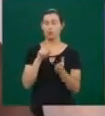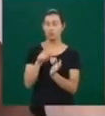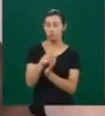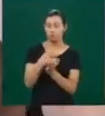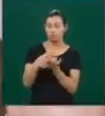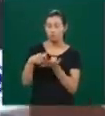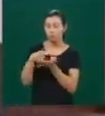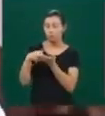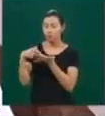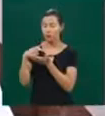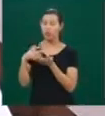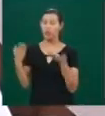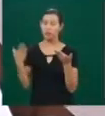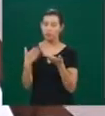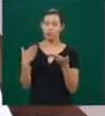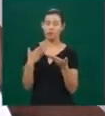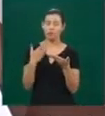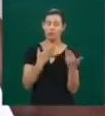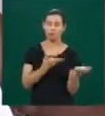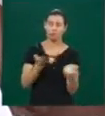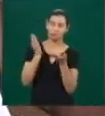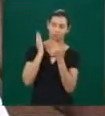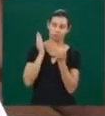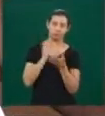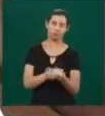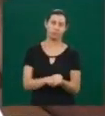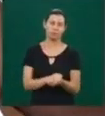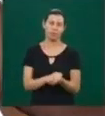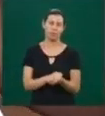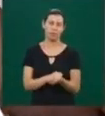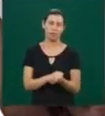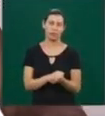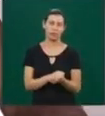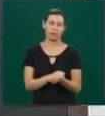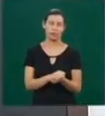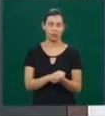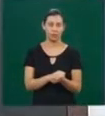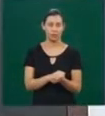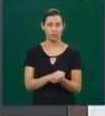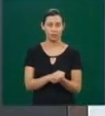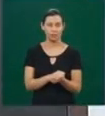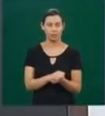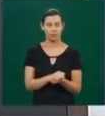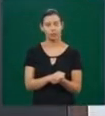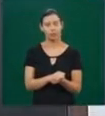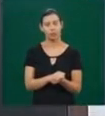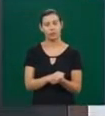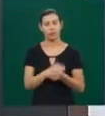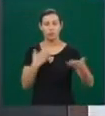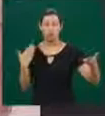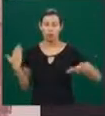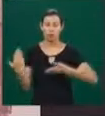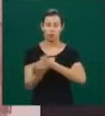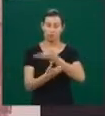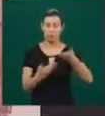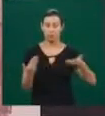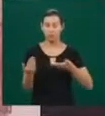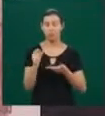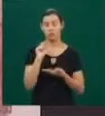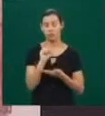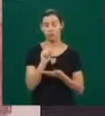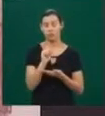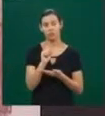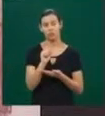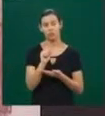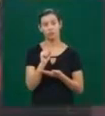Está satisfeita com o resultado? Eu estou. Muito mesmo. Compartilhar é a palavra-chave. Conhecer